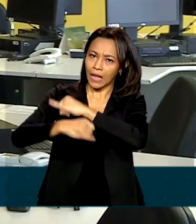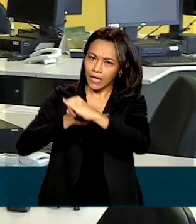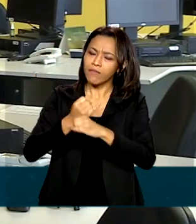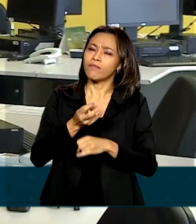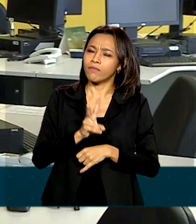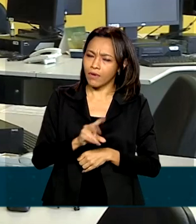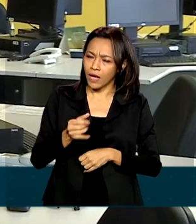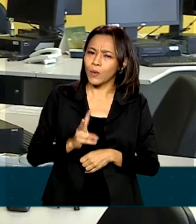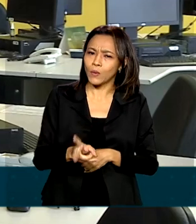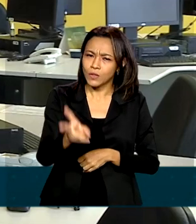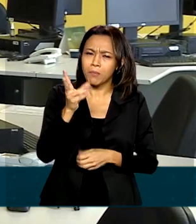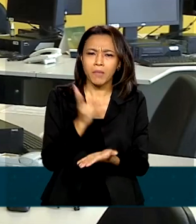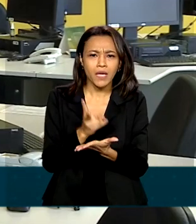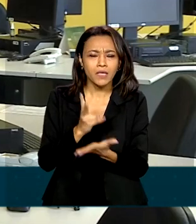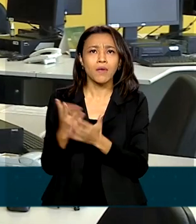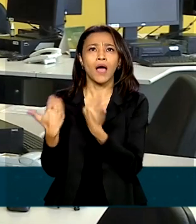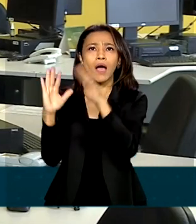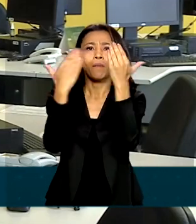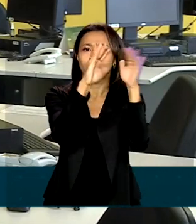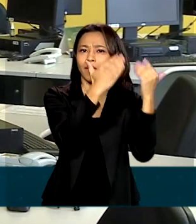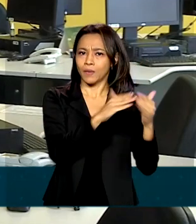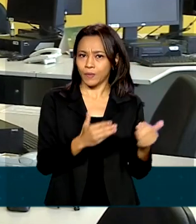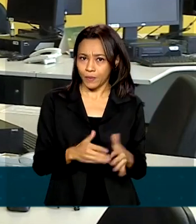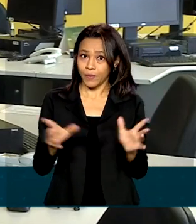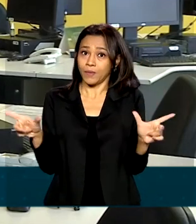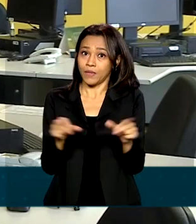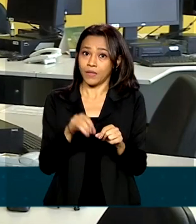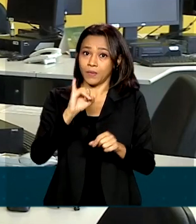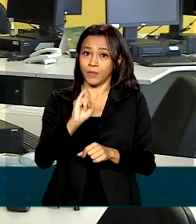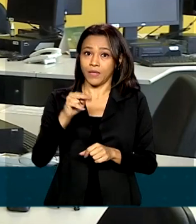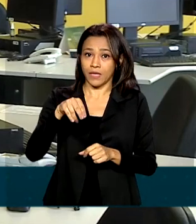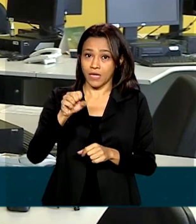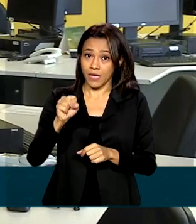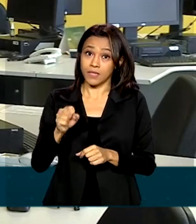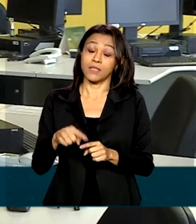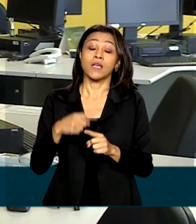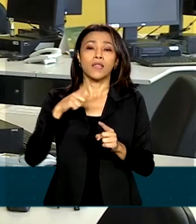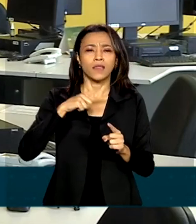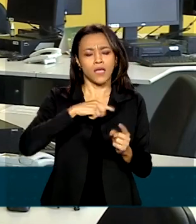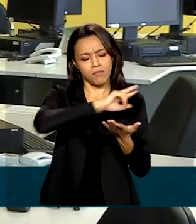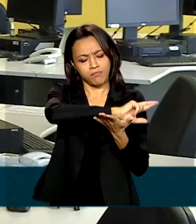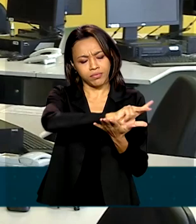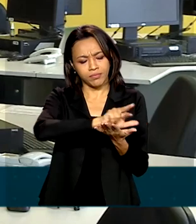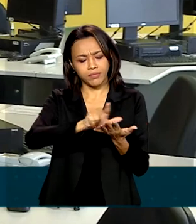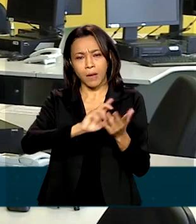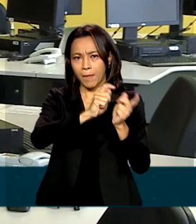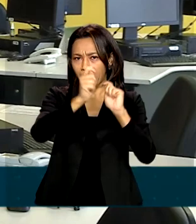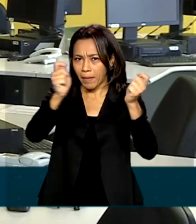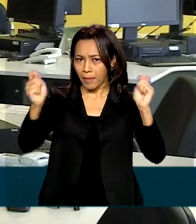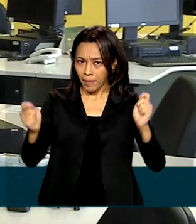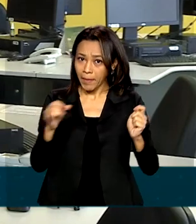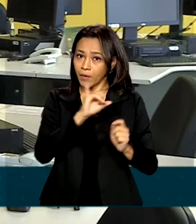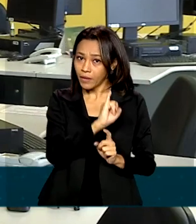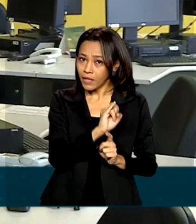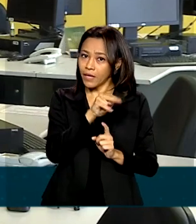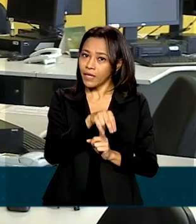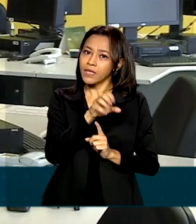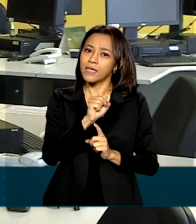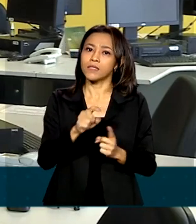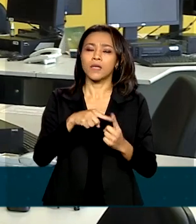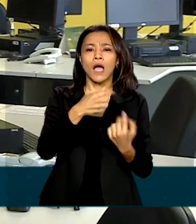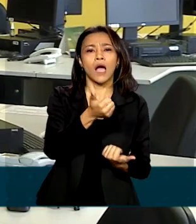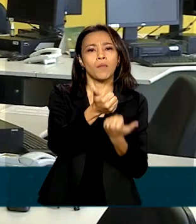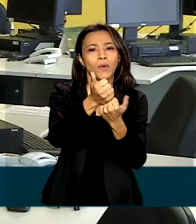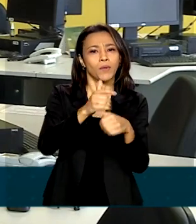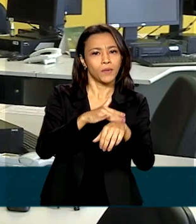após a reabertura das agências. A gente lembra que entre os benefícios pagos pelo INSS estão auxílio